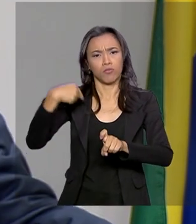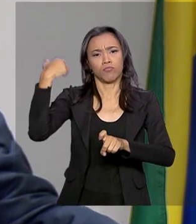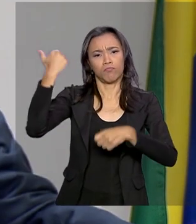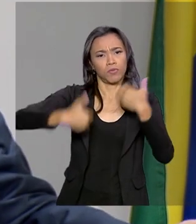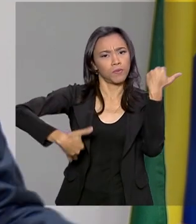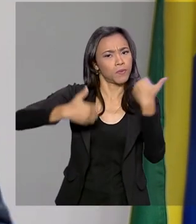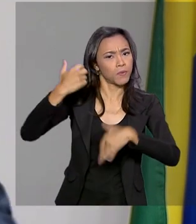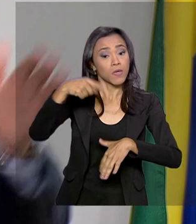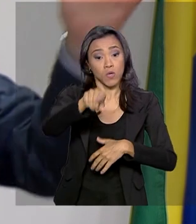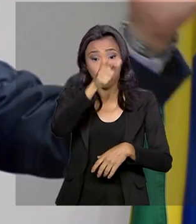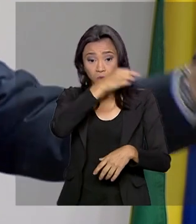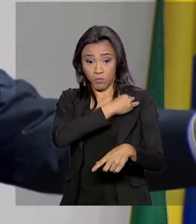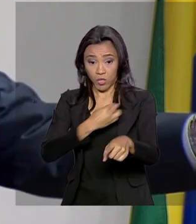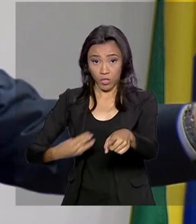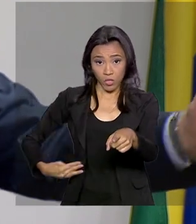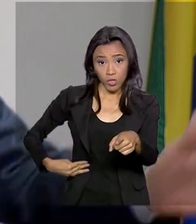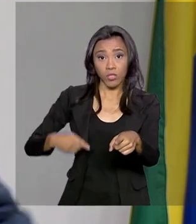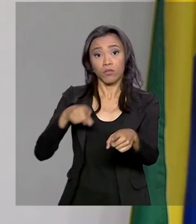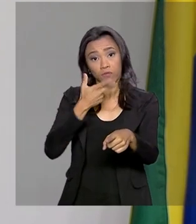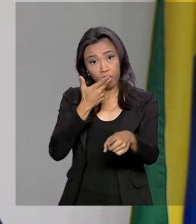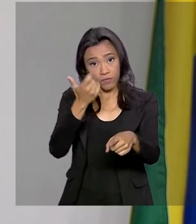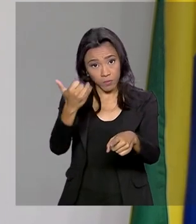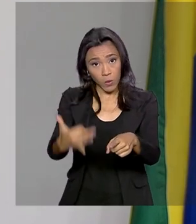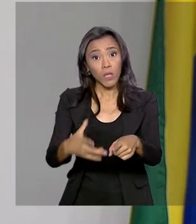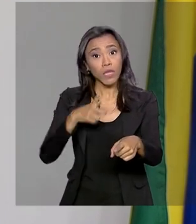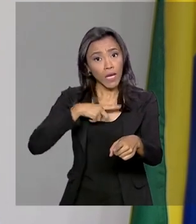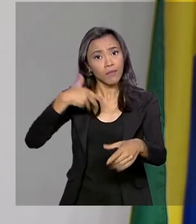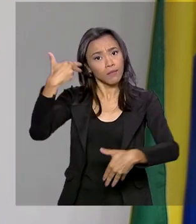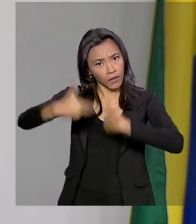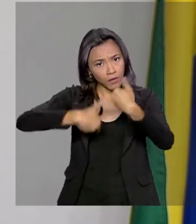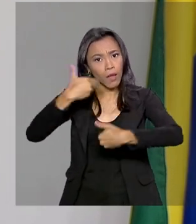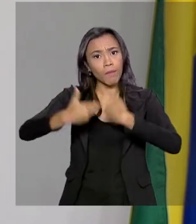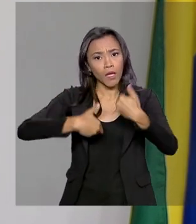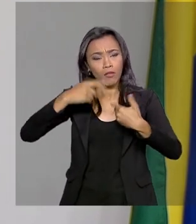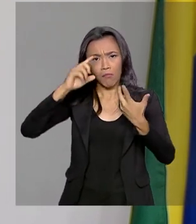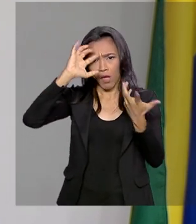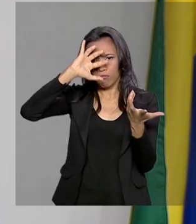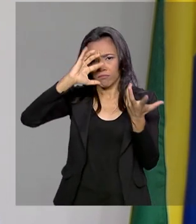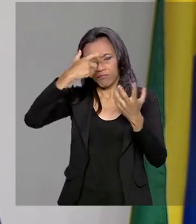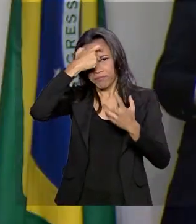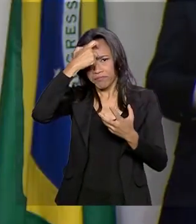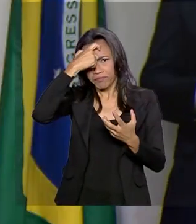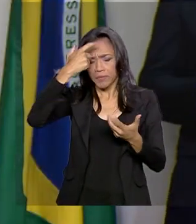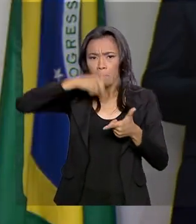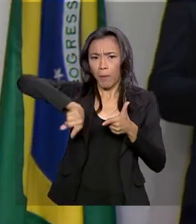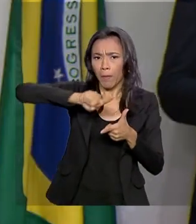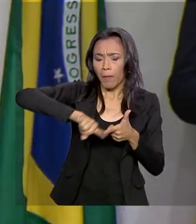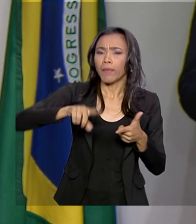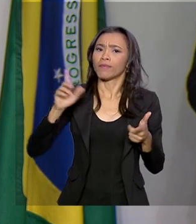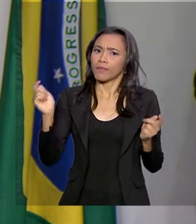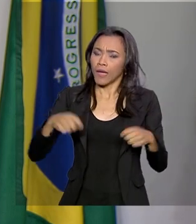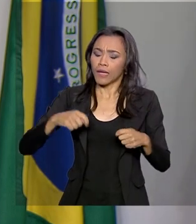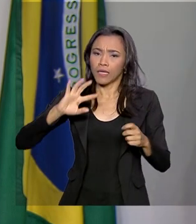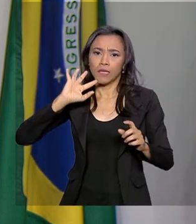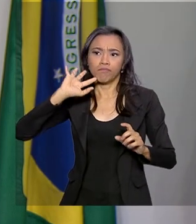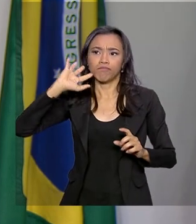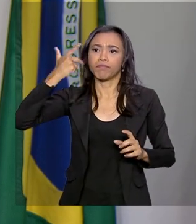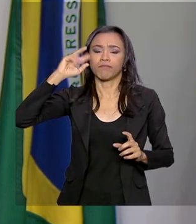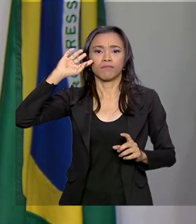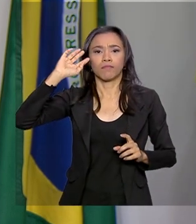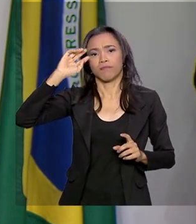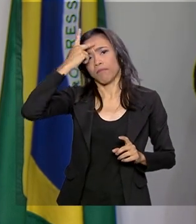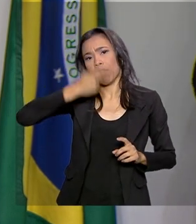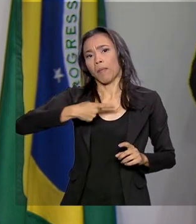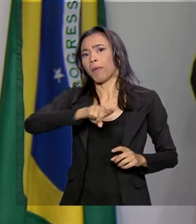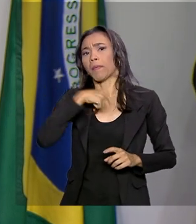Cidadania destacou que há tratamento para os transtornos mentais que levam ao suicídio. E é preciso levar a informação